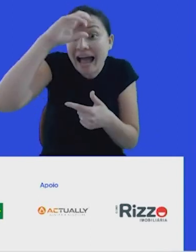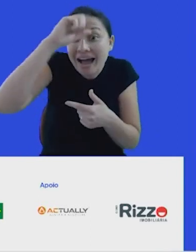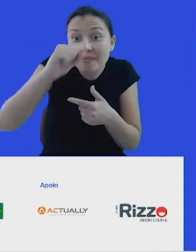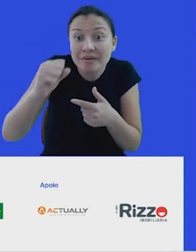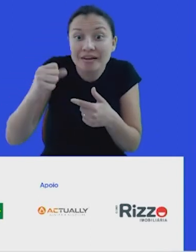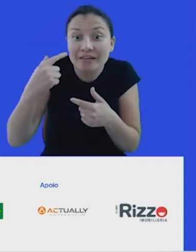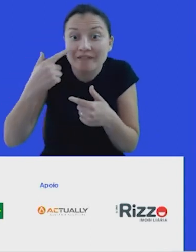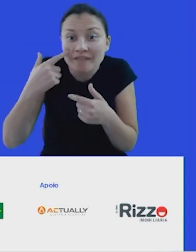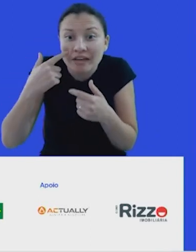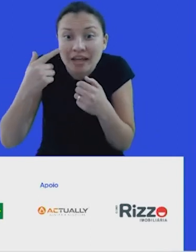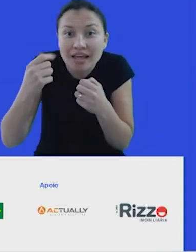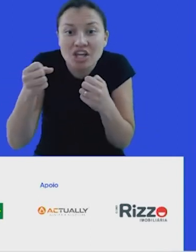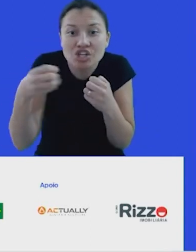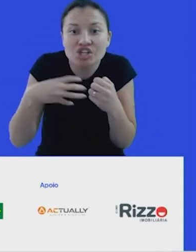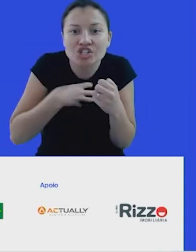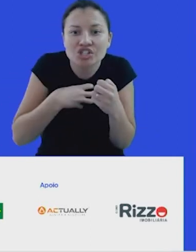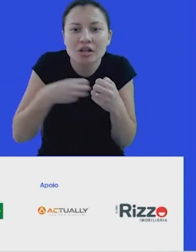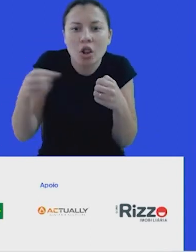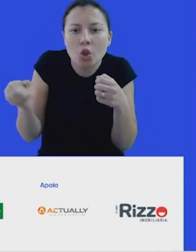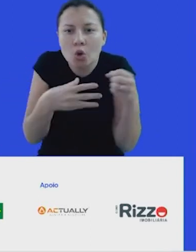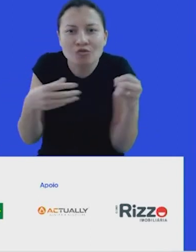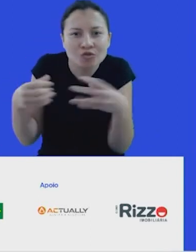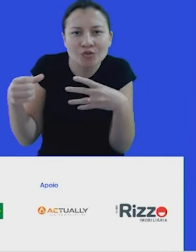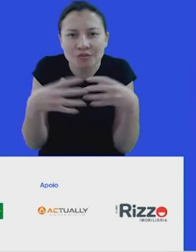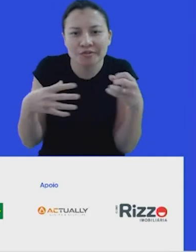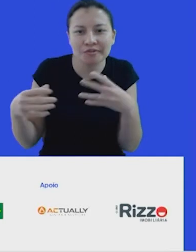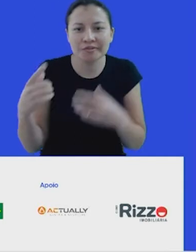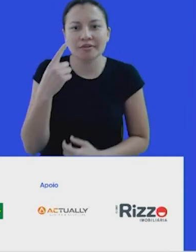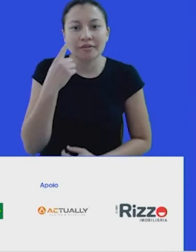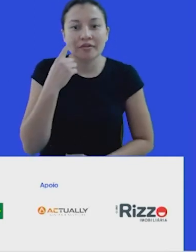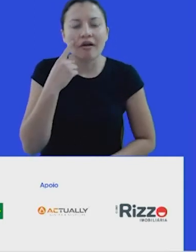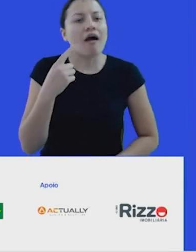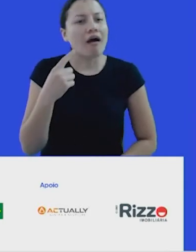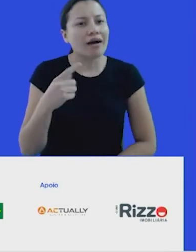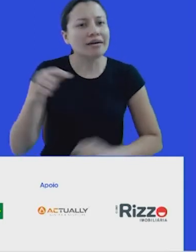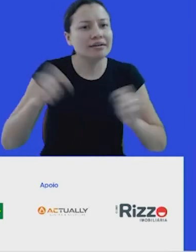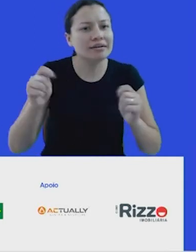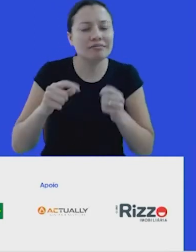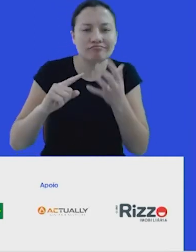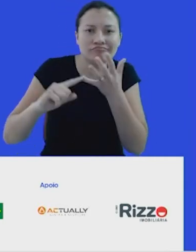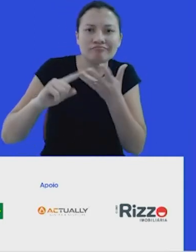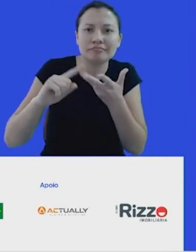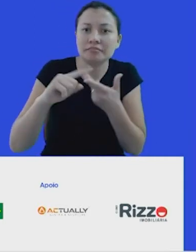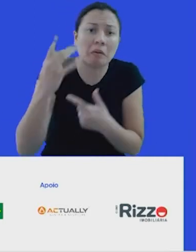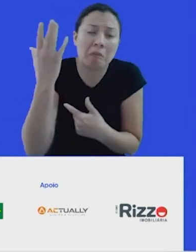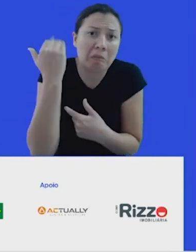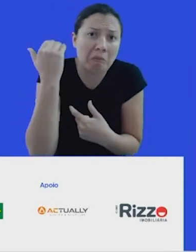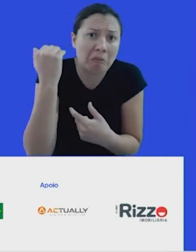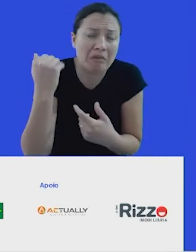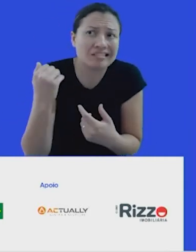de inovar e de cocriar junto com o ecossistema possibilidades que antes, quando eram inerentes ao universo